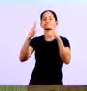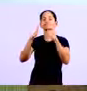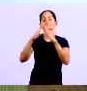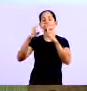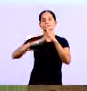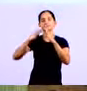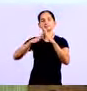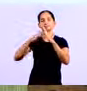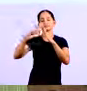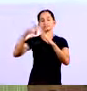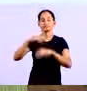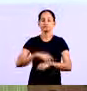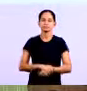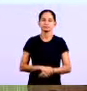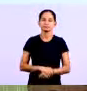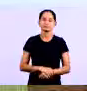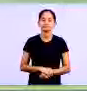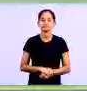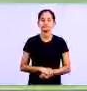assim.